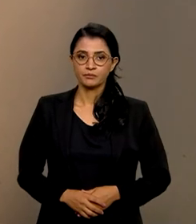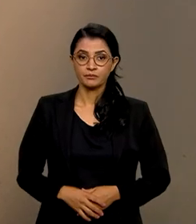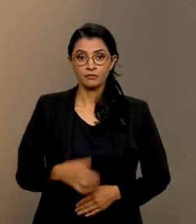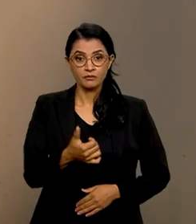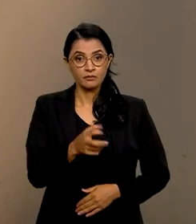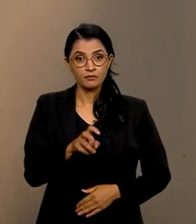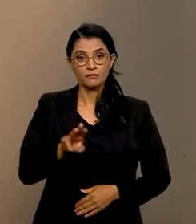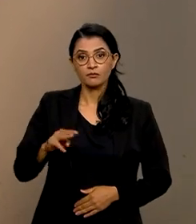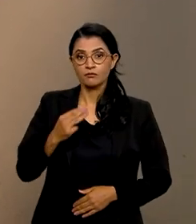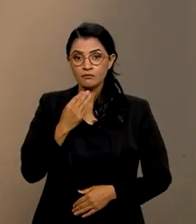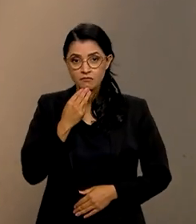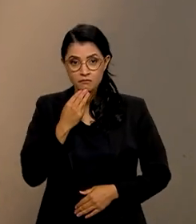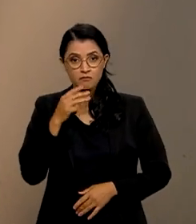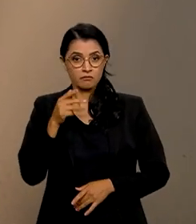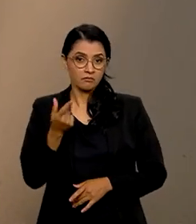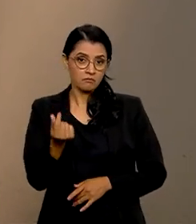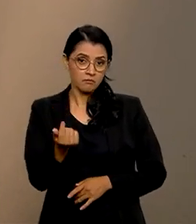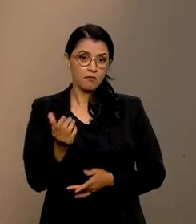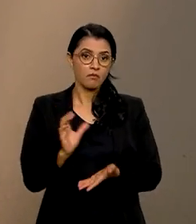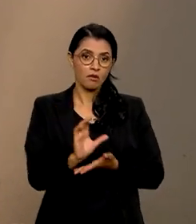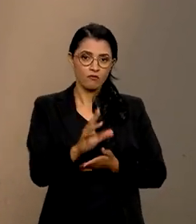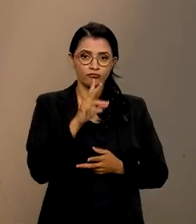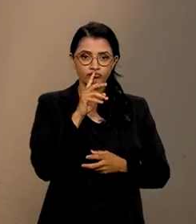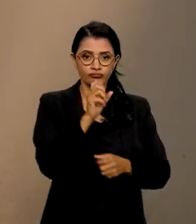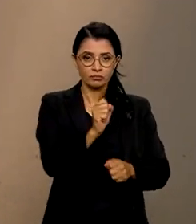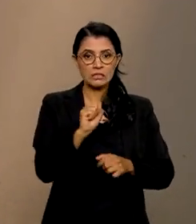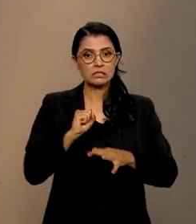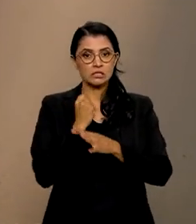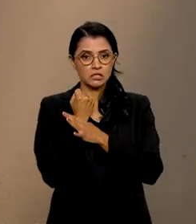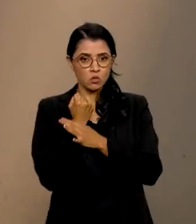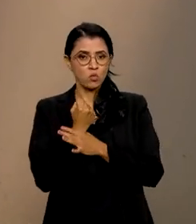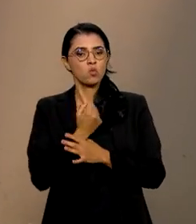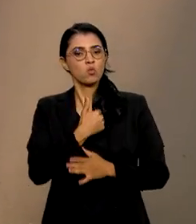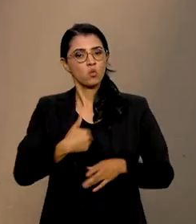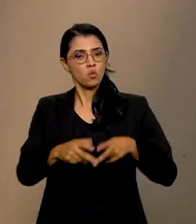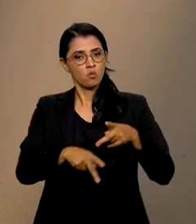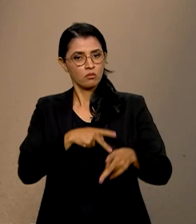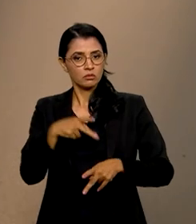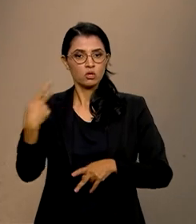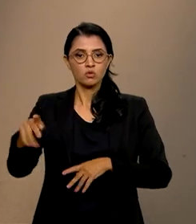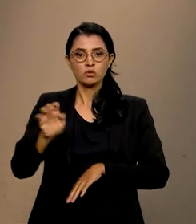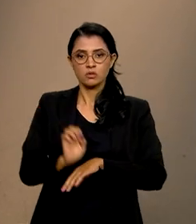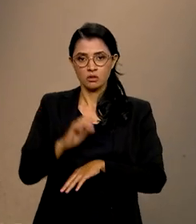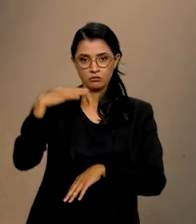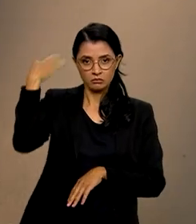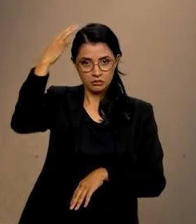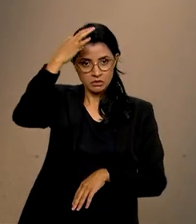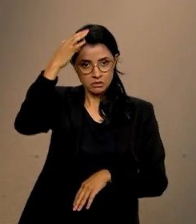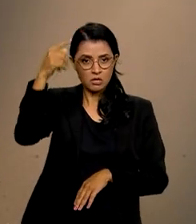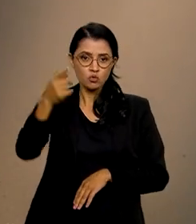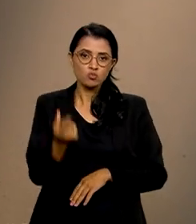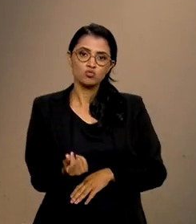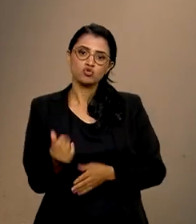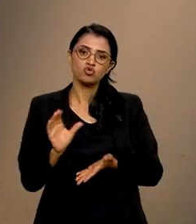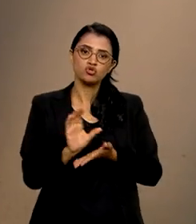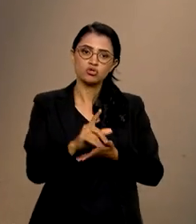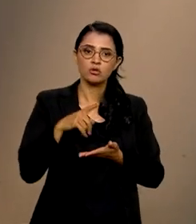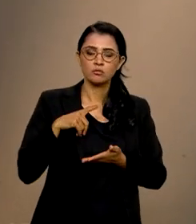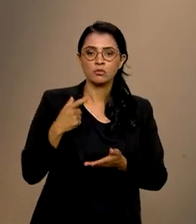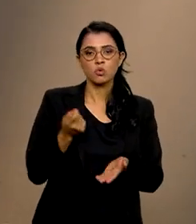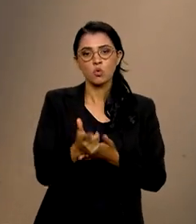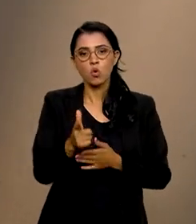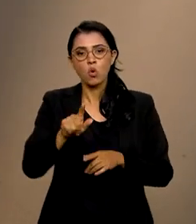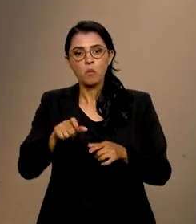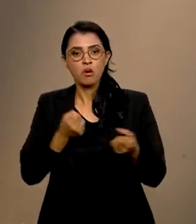65 milhões de reais vão fortalecer a segurança pública no estado do Espírito Santo. Os recursos são para a compra de